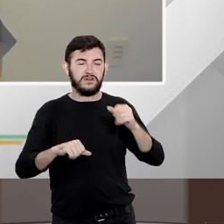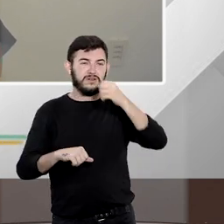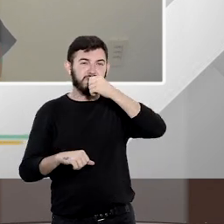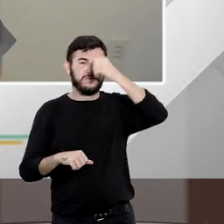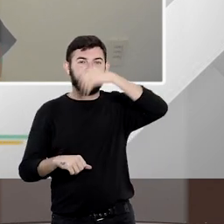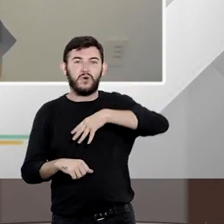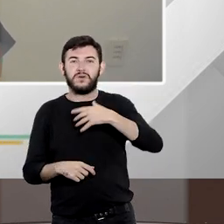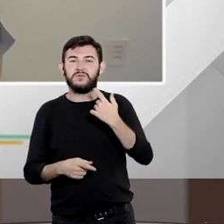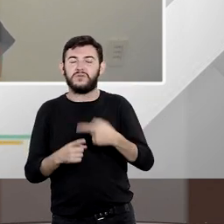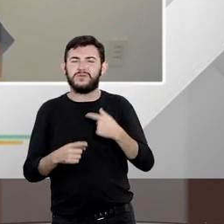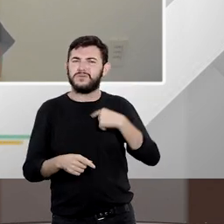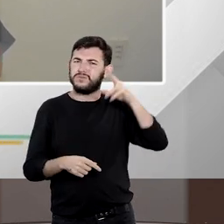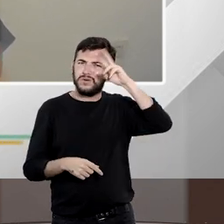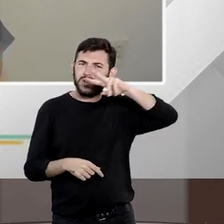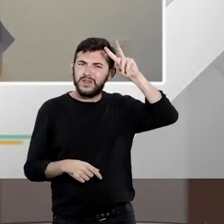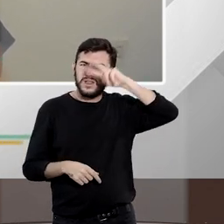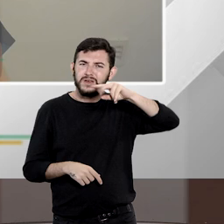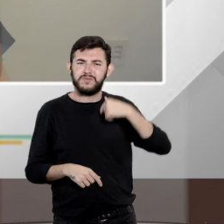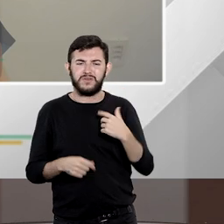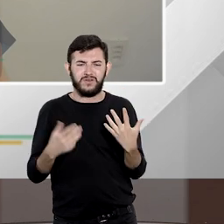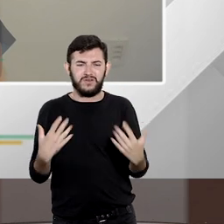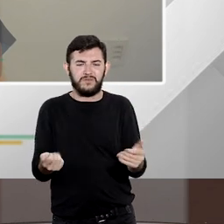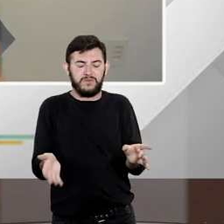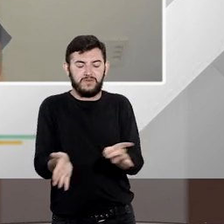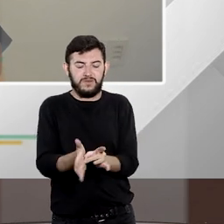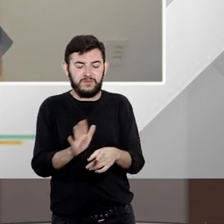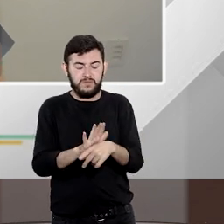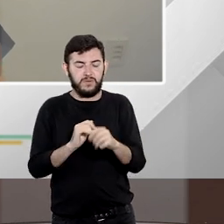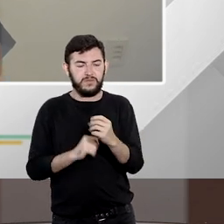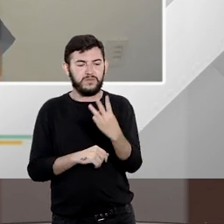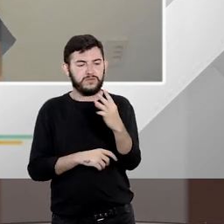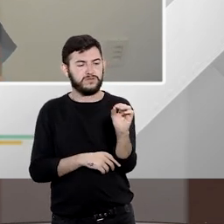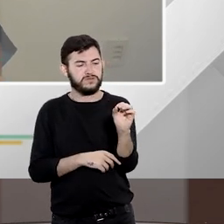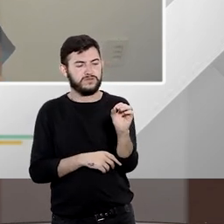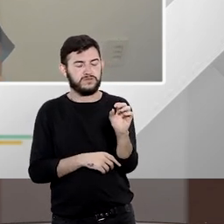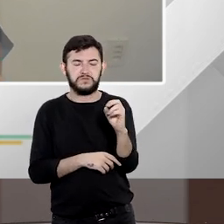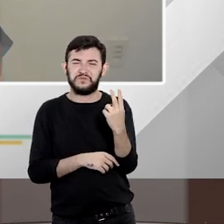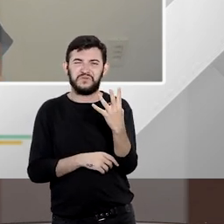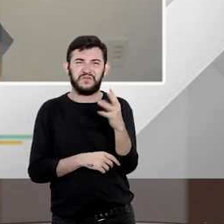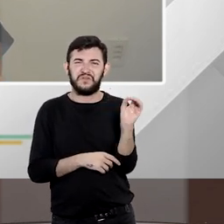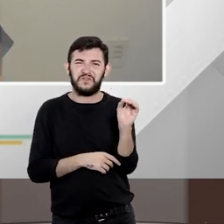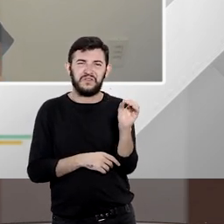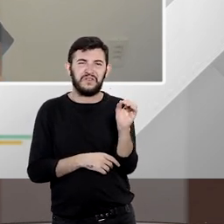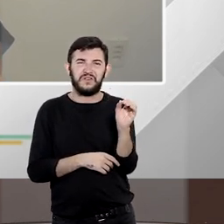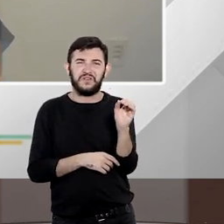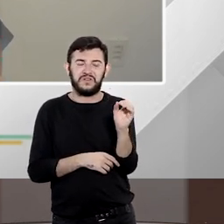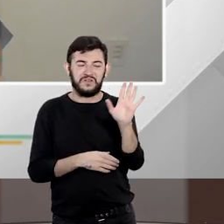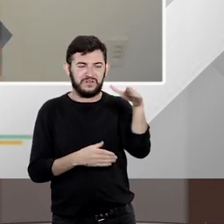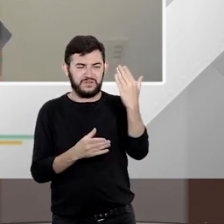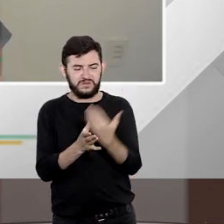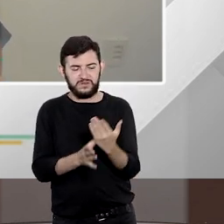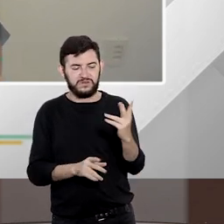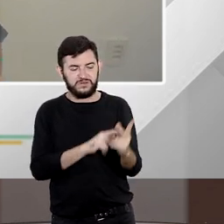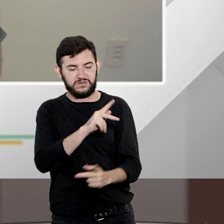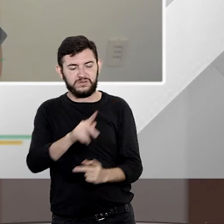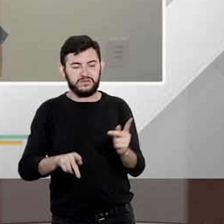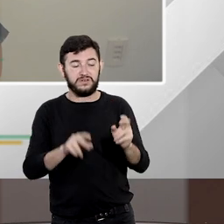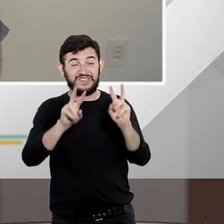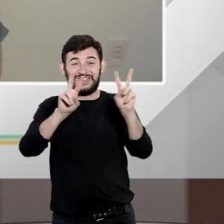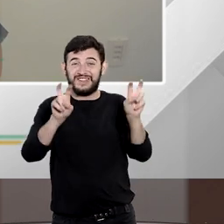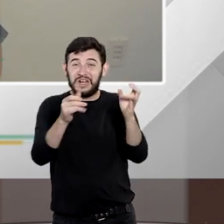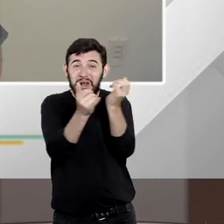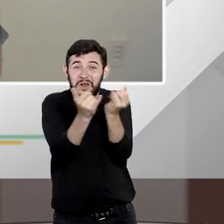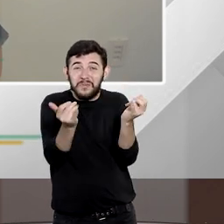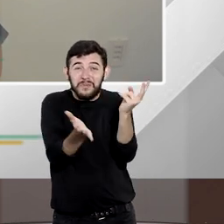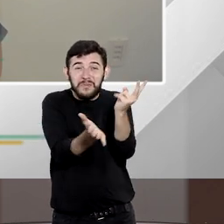lembro de receber assim cerca de 30 40 ações populares com o mesmo tema